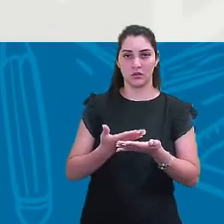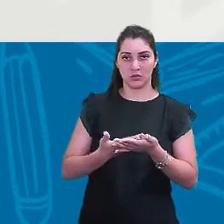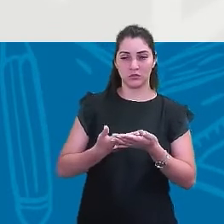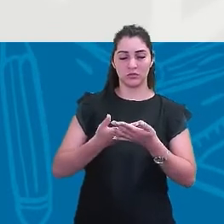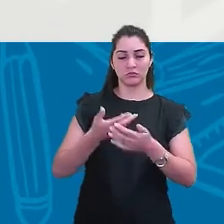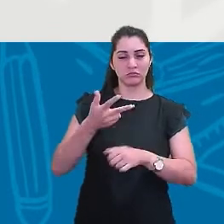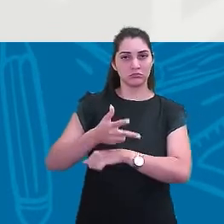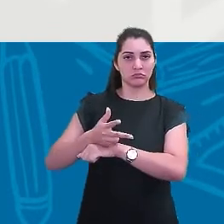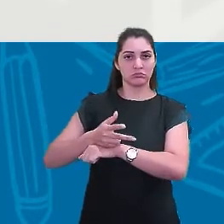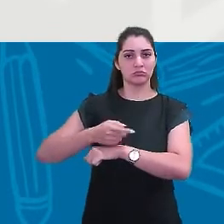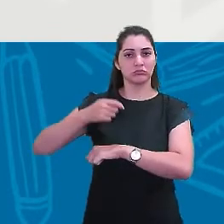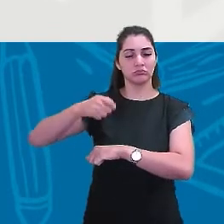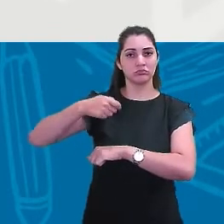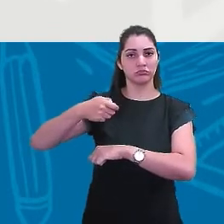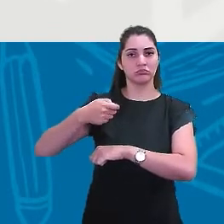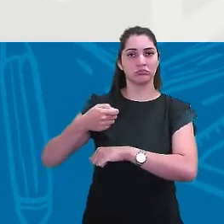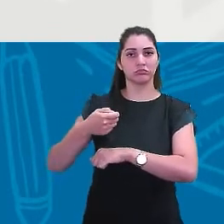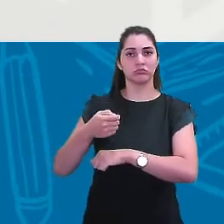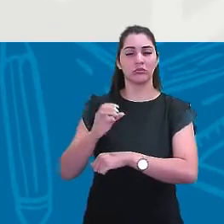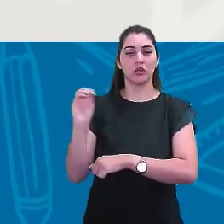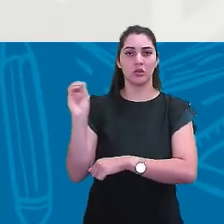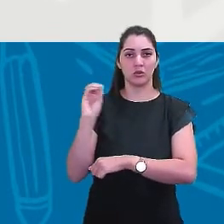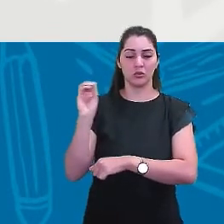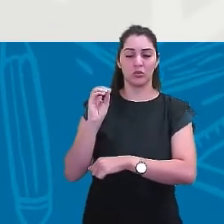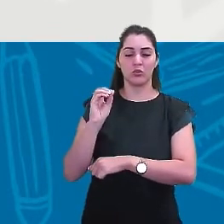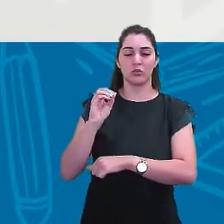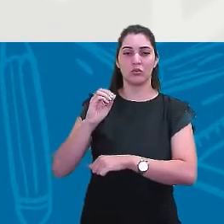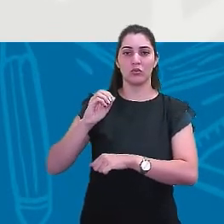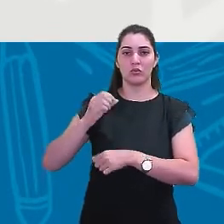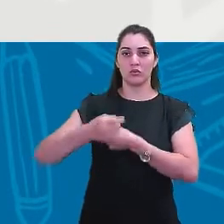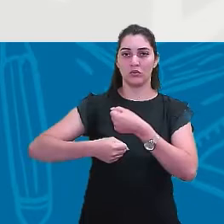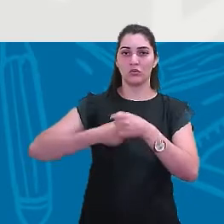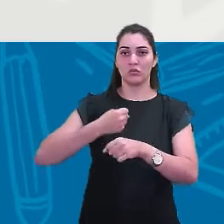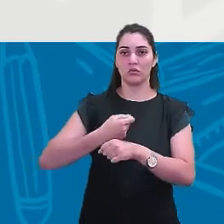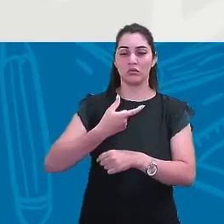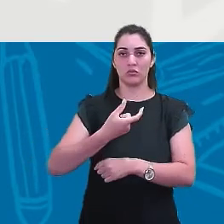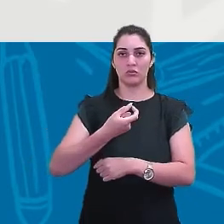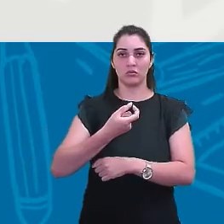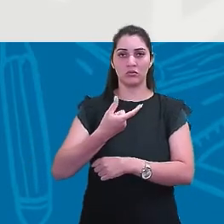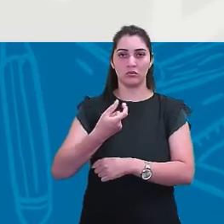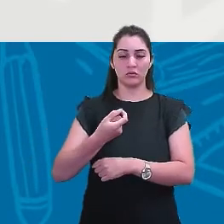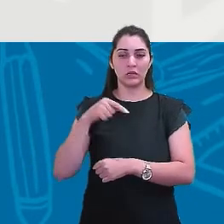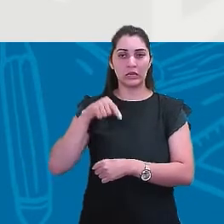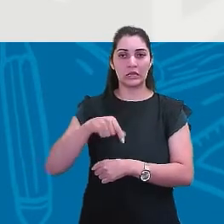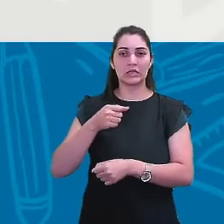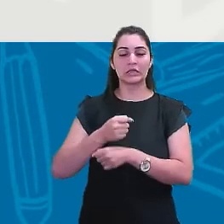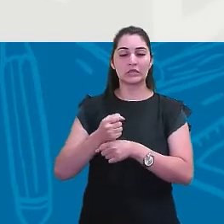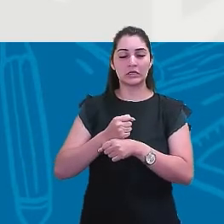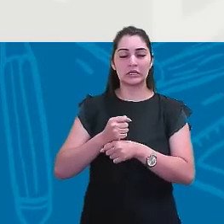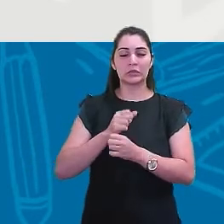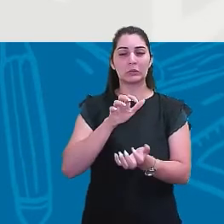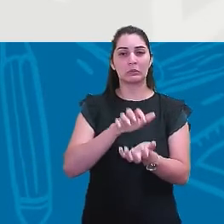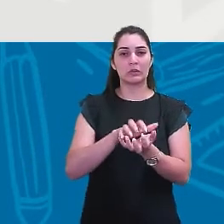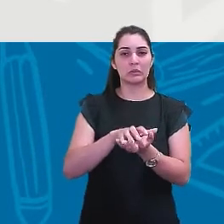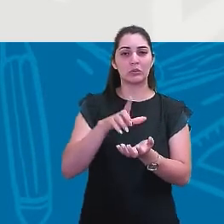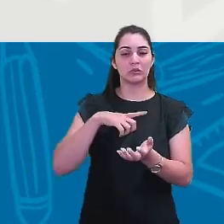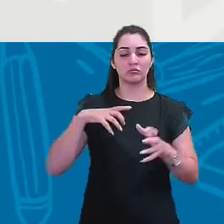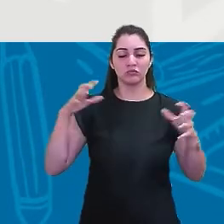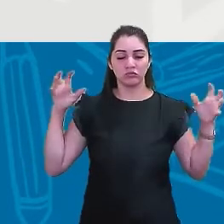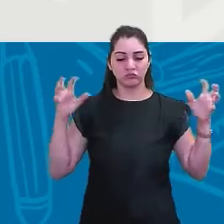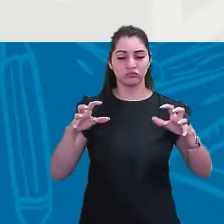aqui em outubro de 2022. Esse ano, o Pernambuco foi atingido por fortes chuvas, né? Que